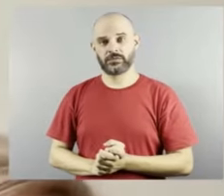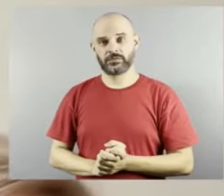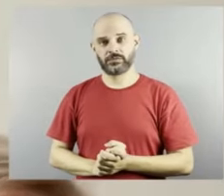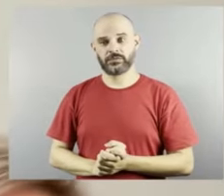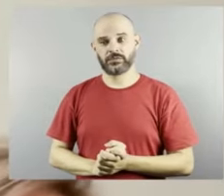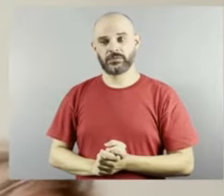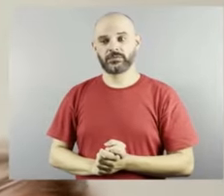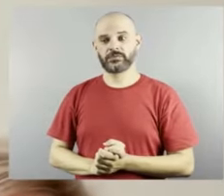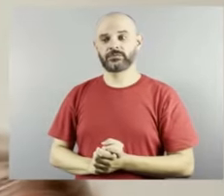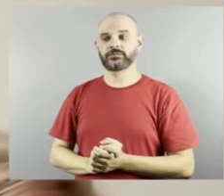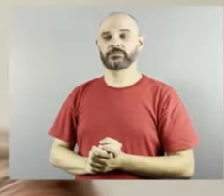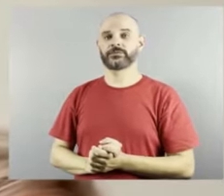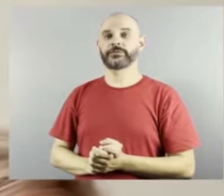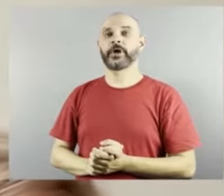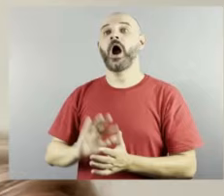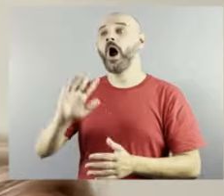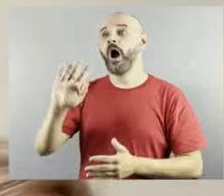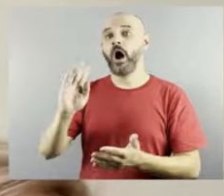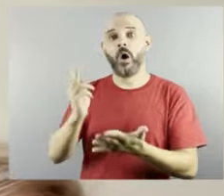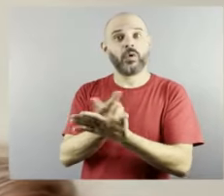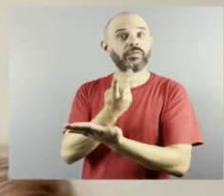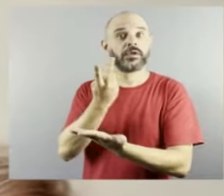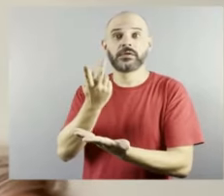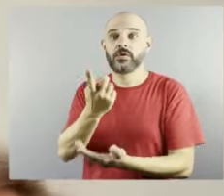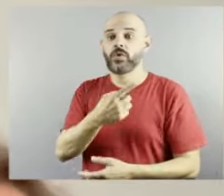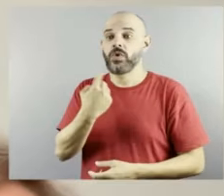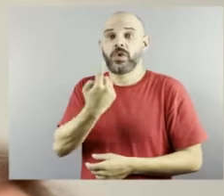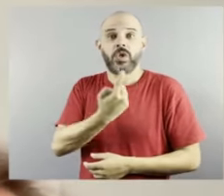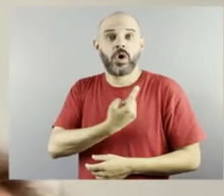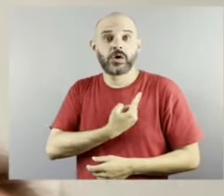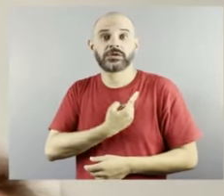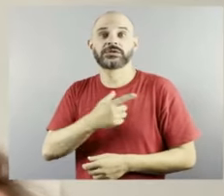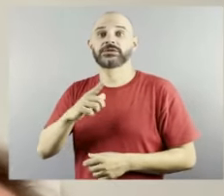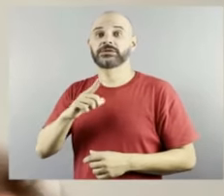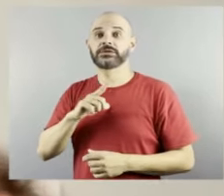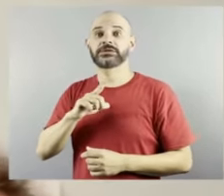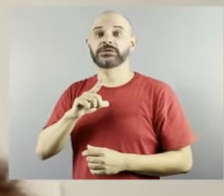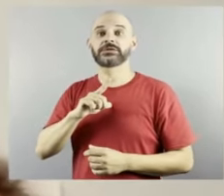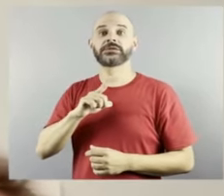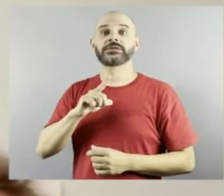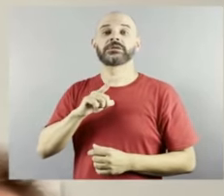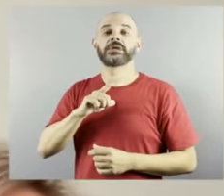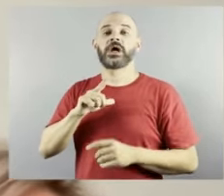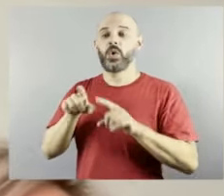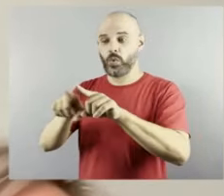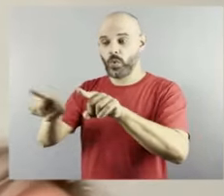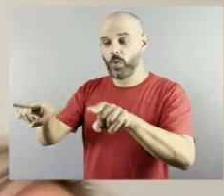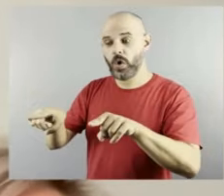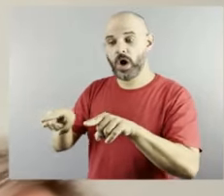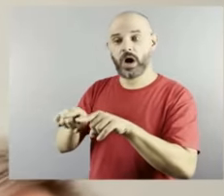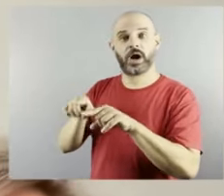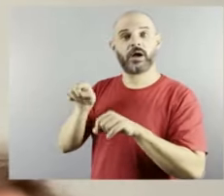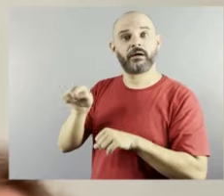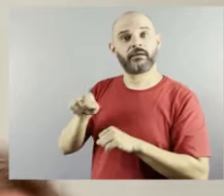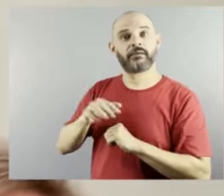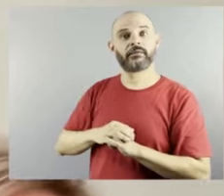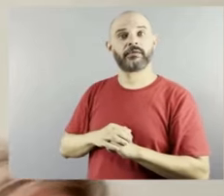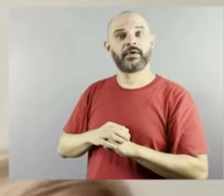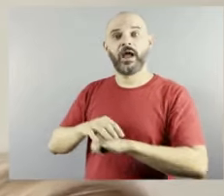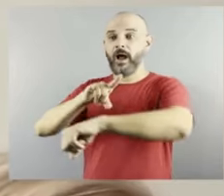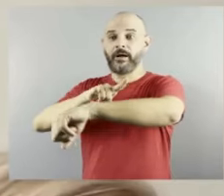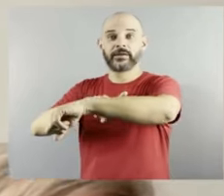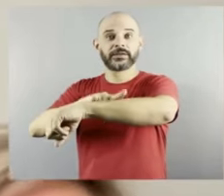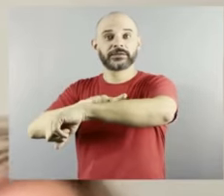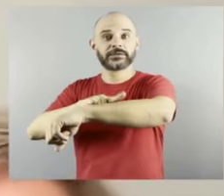espaços que queriam muito levar mas não tinham tinha um banheiro acessível mas era no outro andar e não tinha como